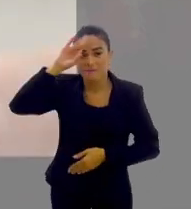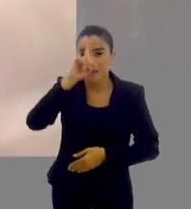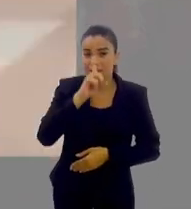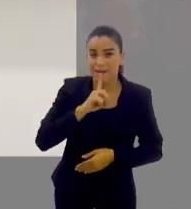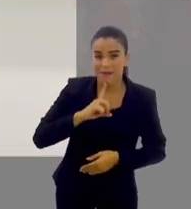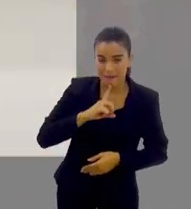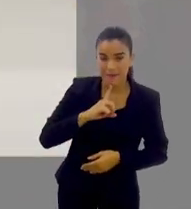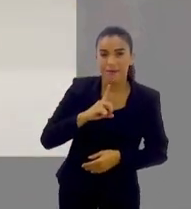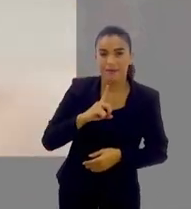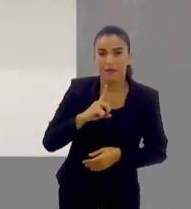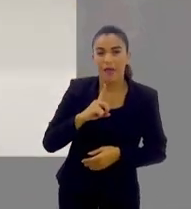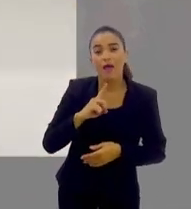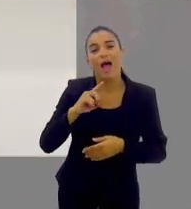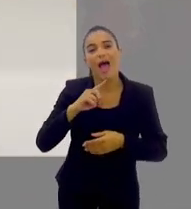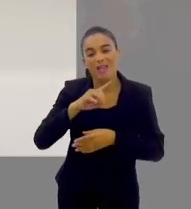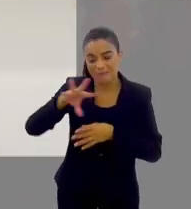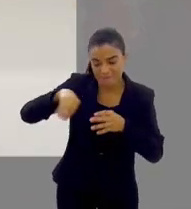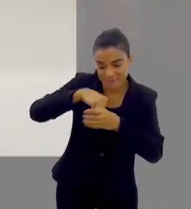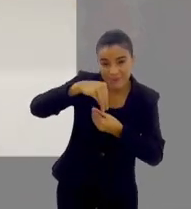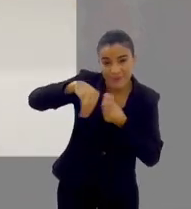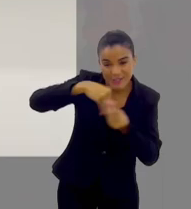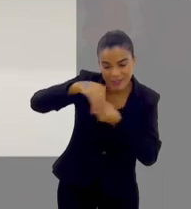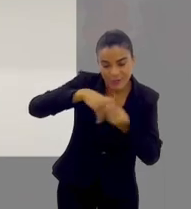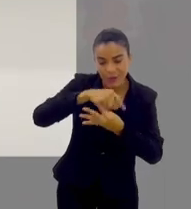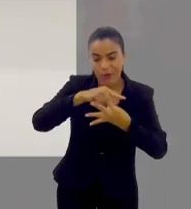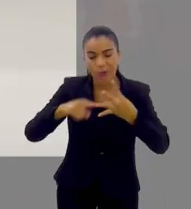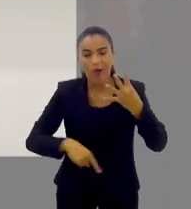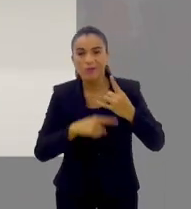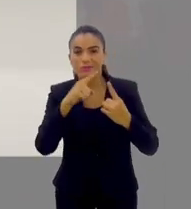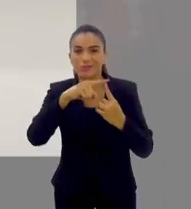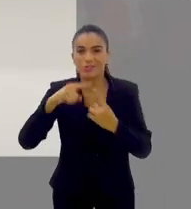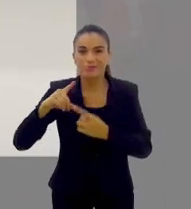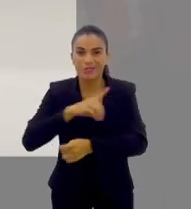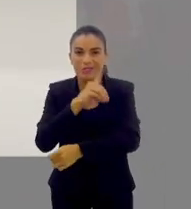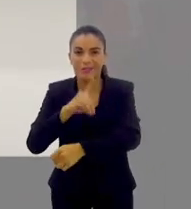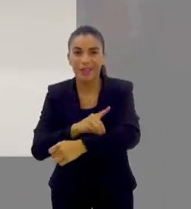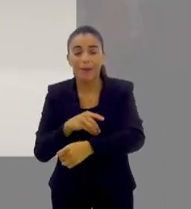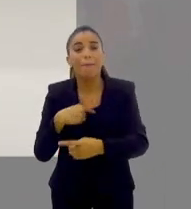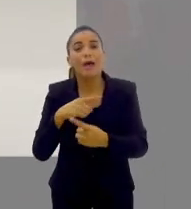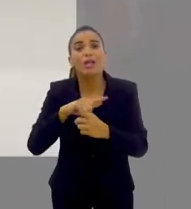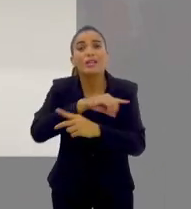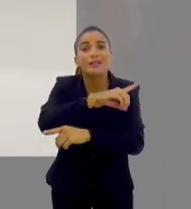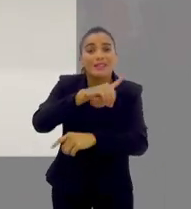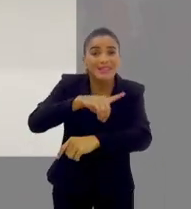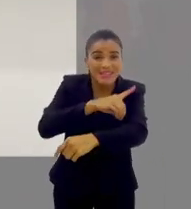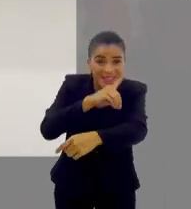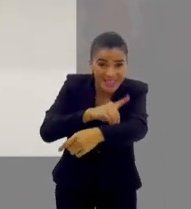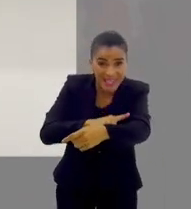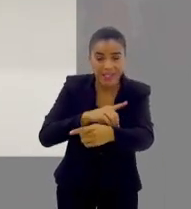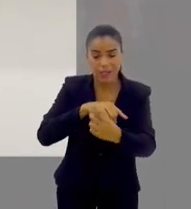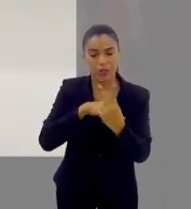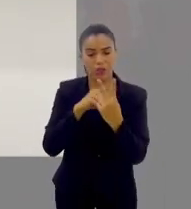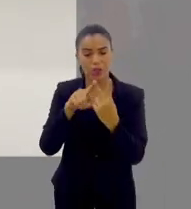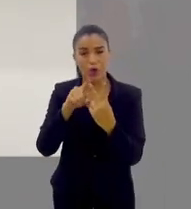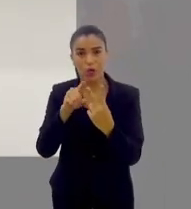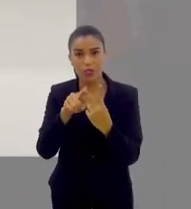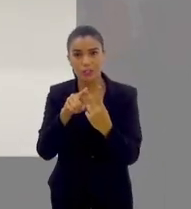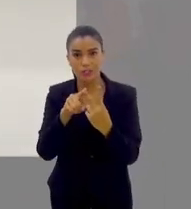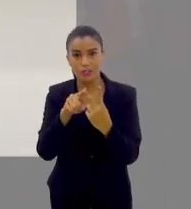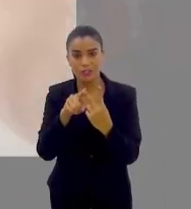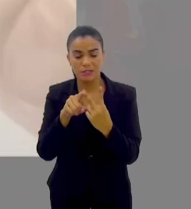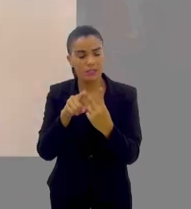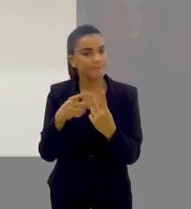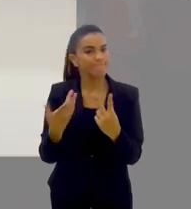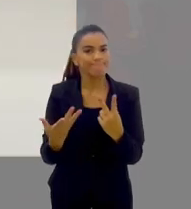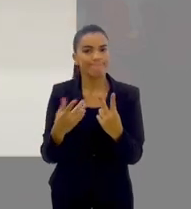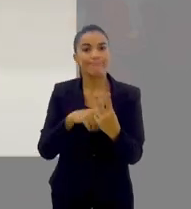Então, você pega o vírus da febre amarela e bota os quatro sorotipos. E aí, fazer o quê? Não respondia para o Dengue 2, que é o mais importante de todos. Essa não, essa